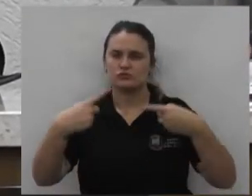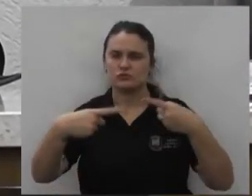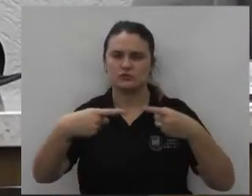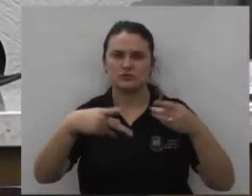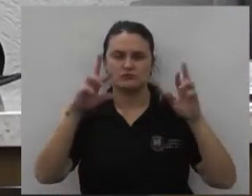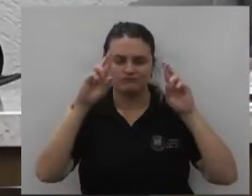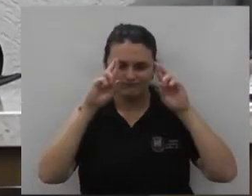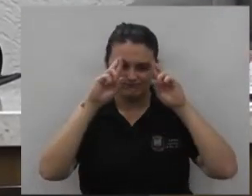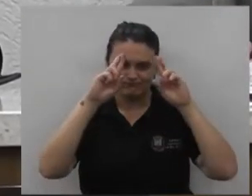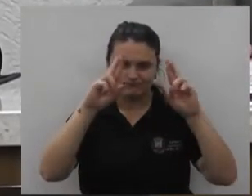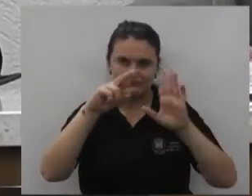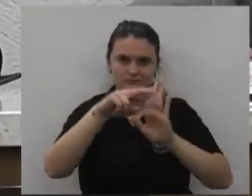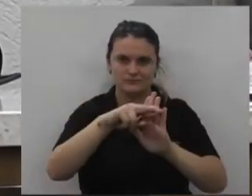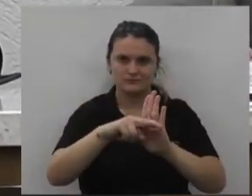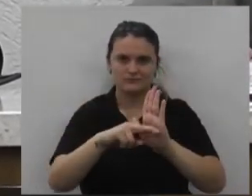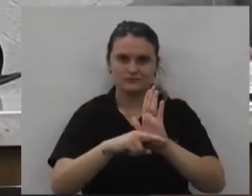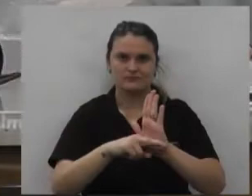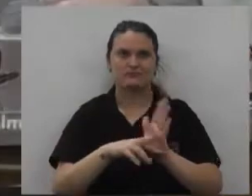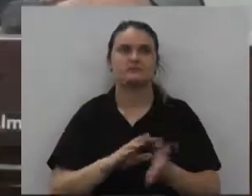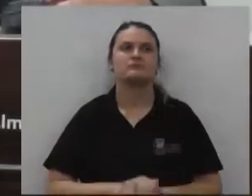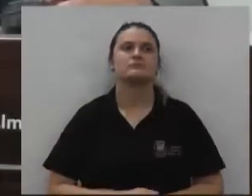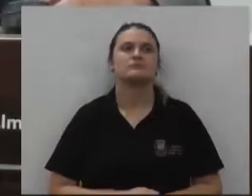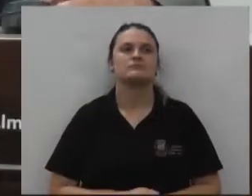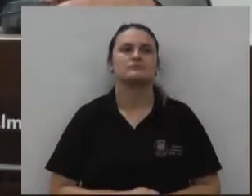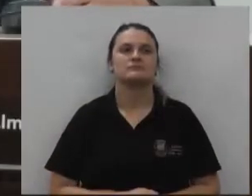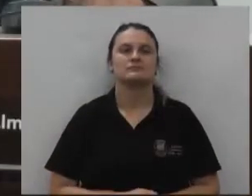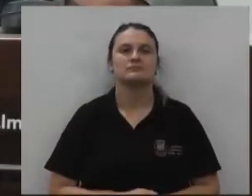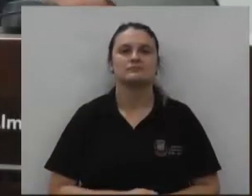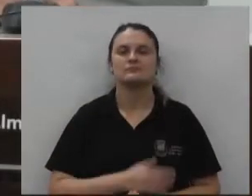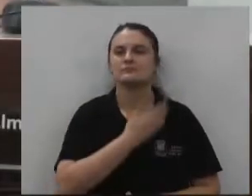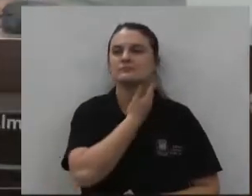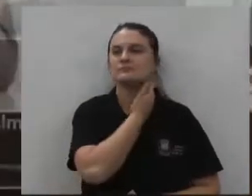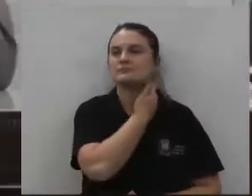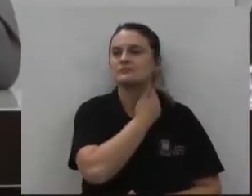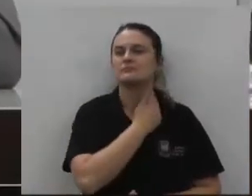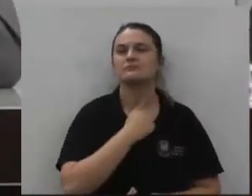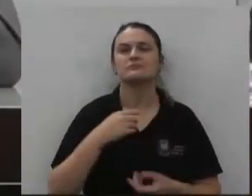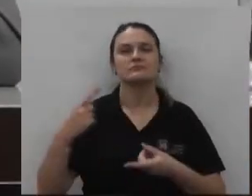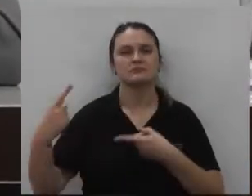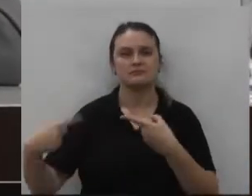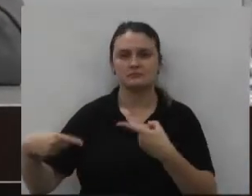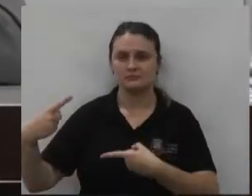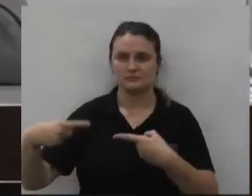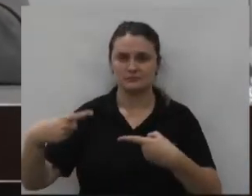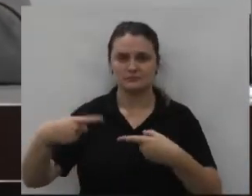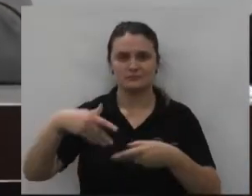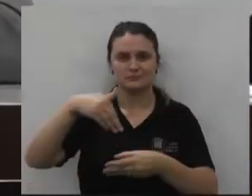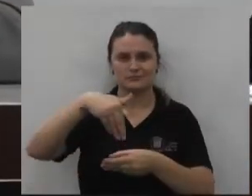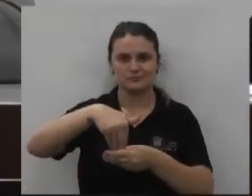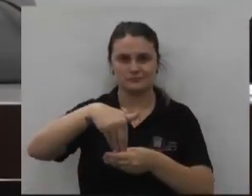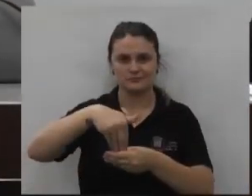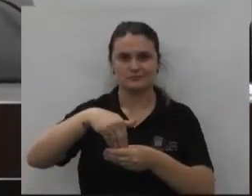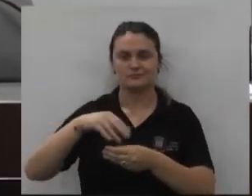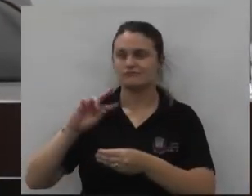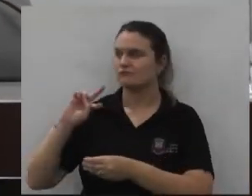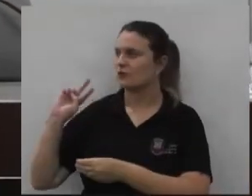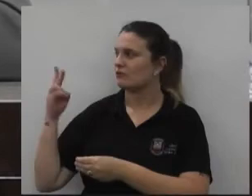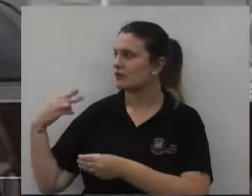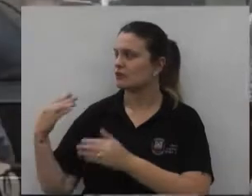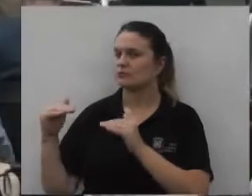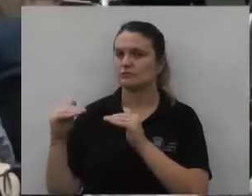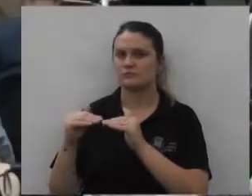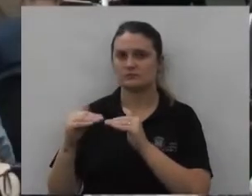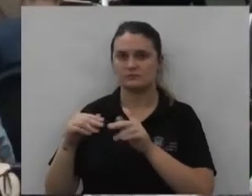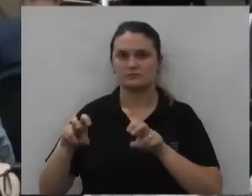previstos no regimento é o parecer em discussão em votação senhores